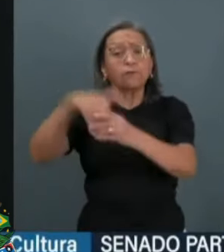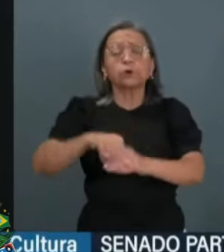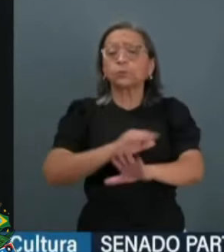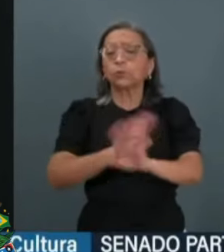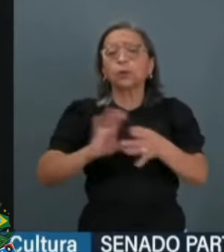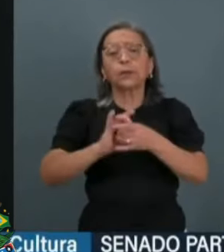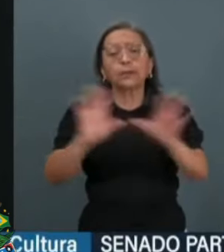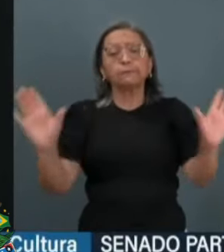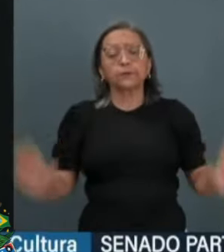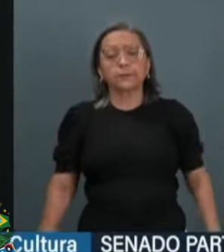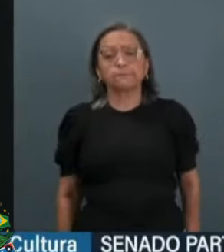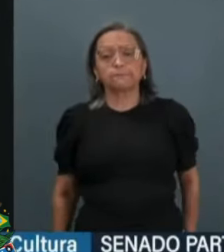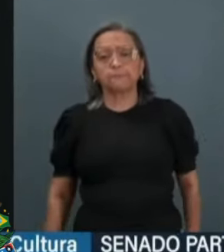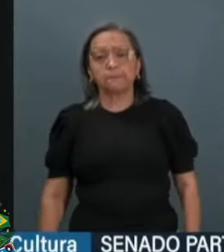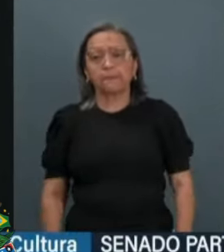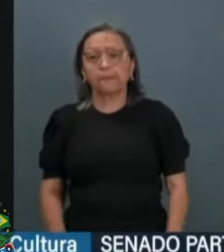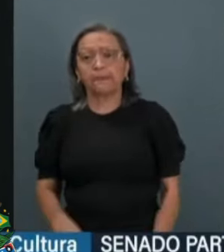livremente. Então, esse é o caminho. livre. voto livre.